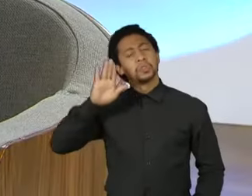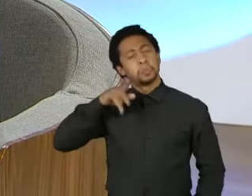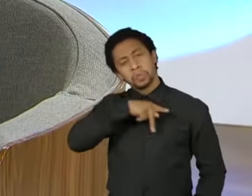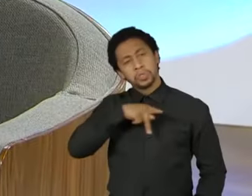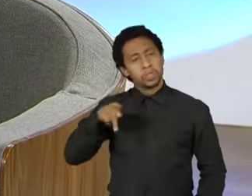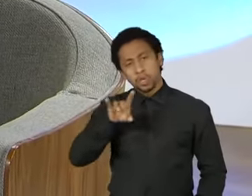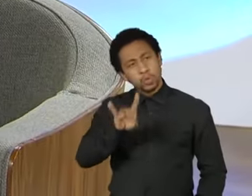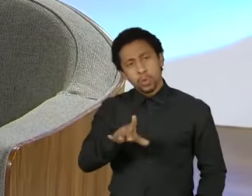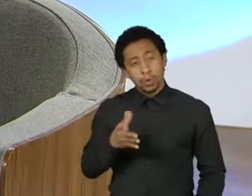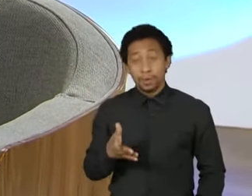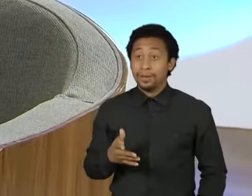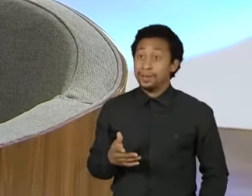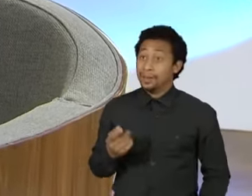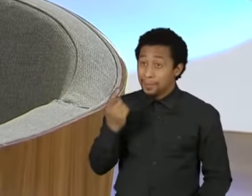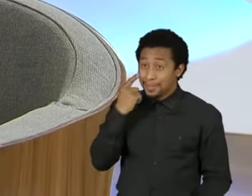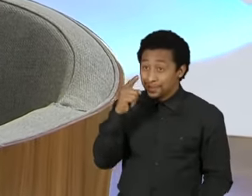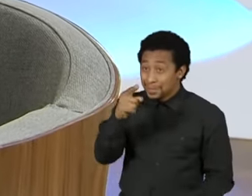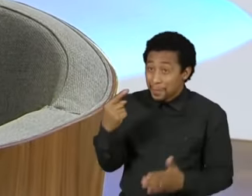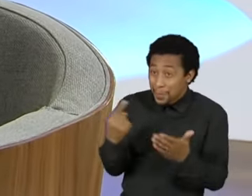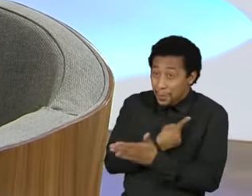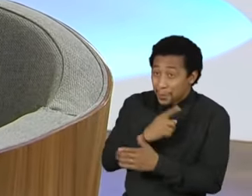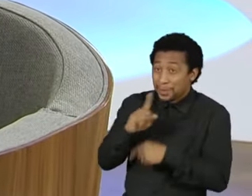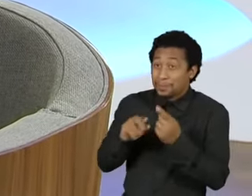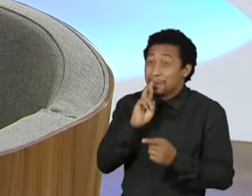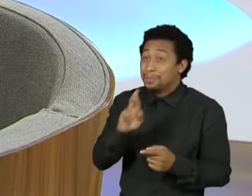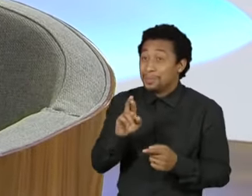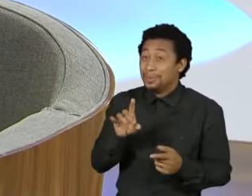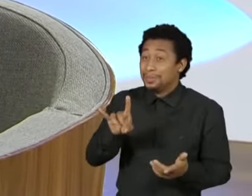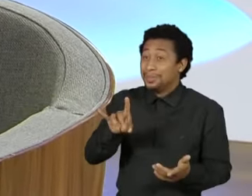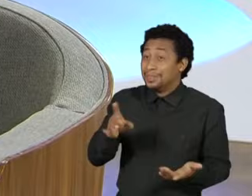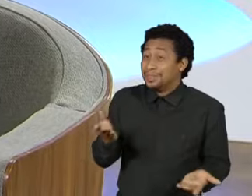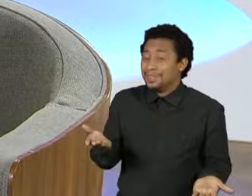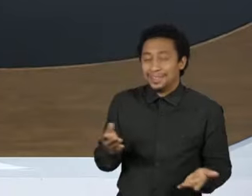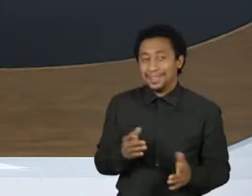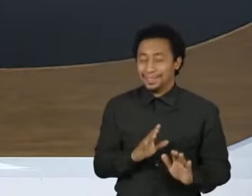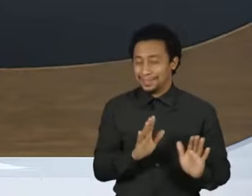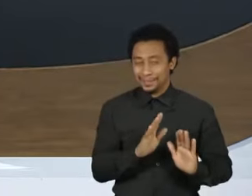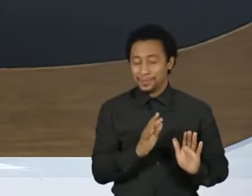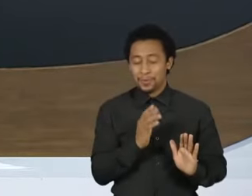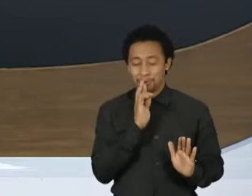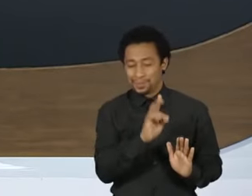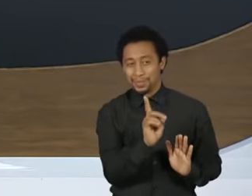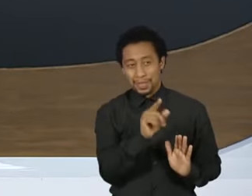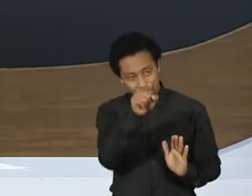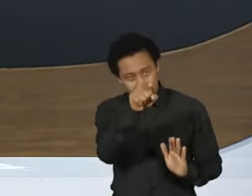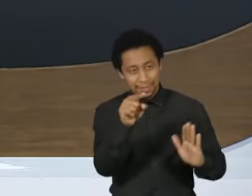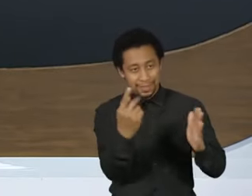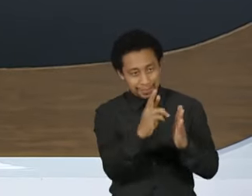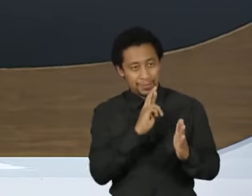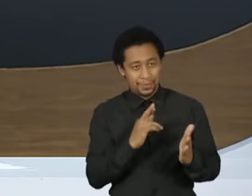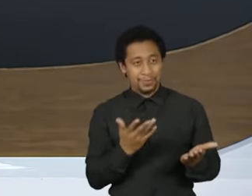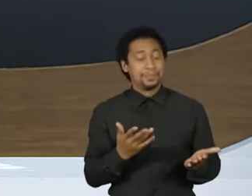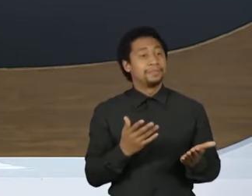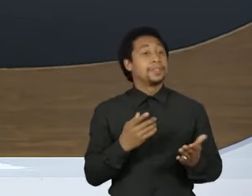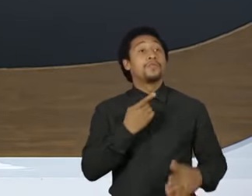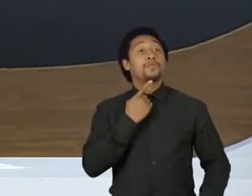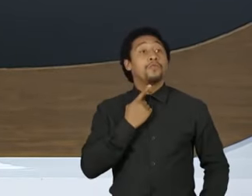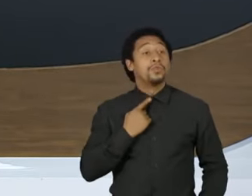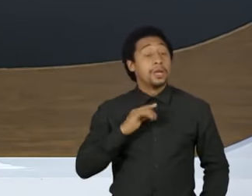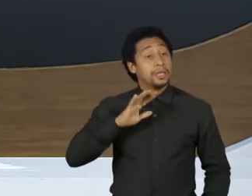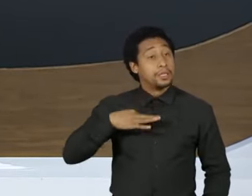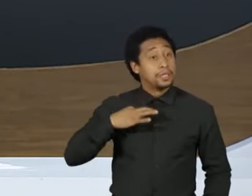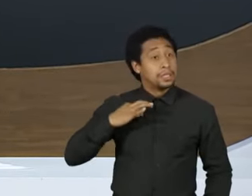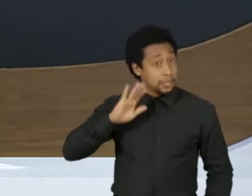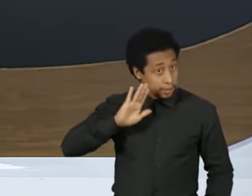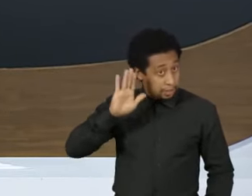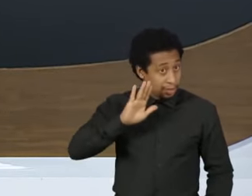ia perguntar e responder. Infelizmente, não. Mas basta ter vontade de ser candidato a presidente? Eu sei que o Luciano que